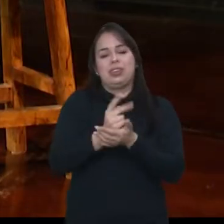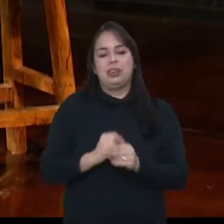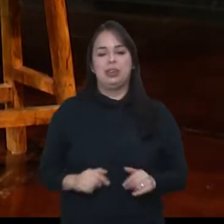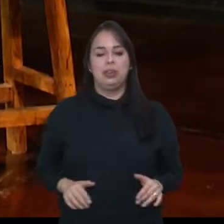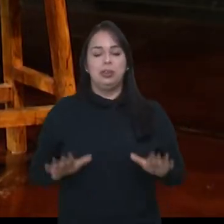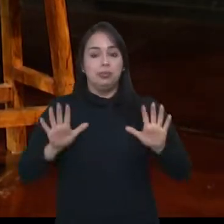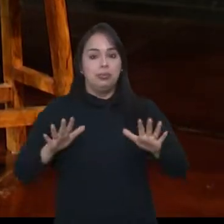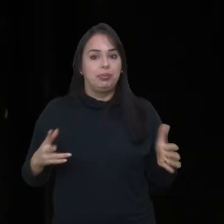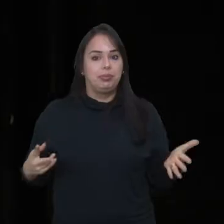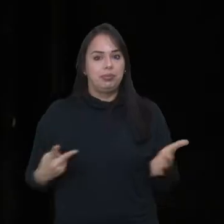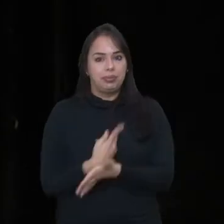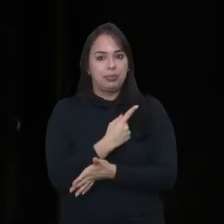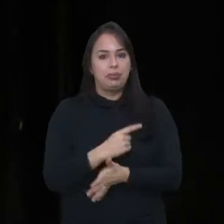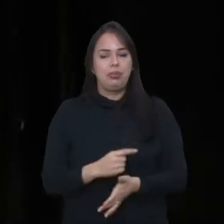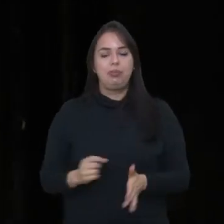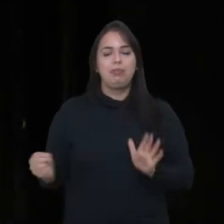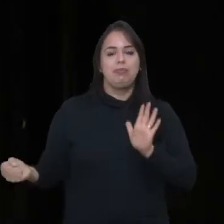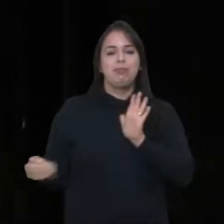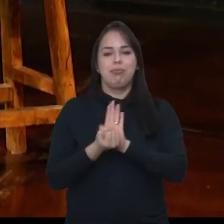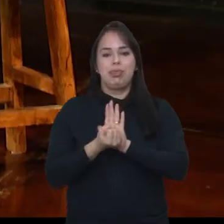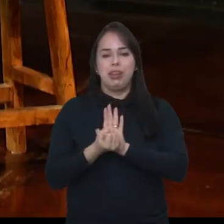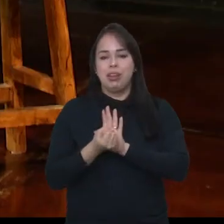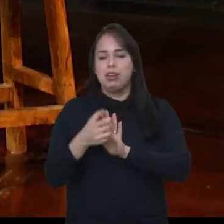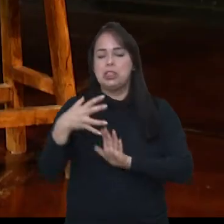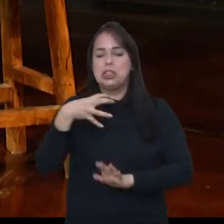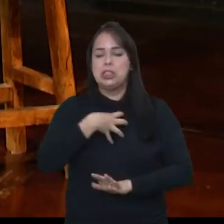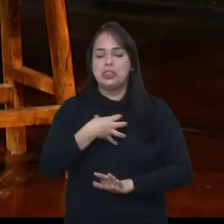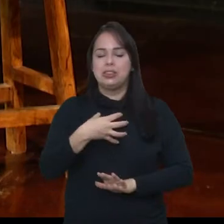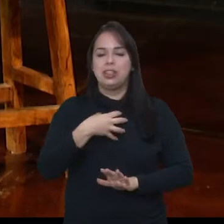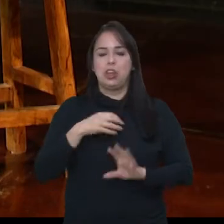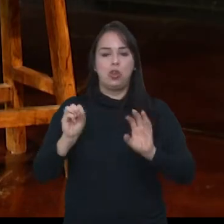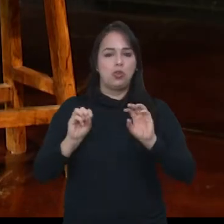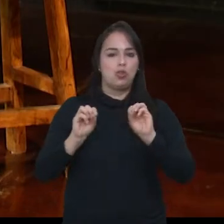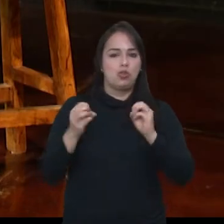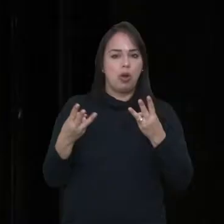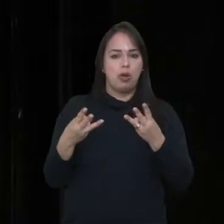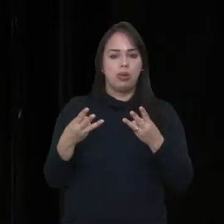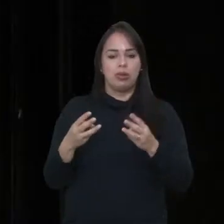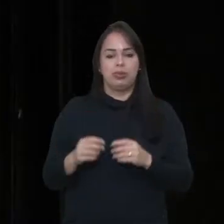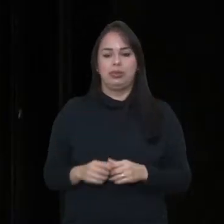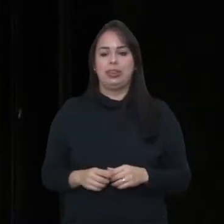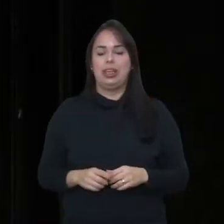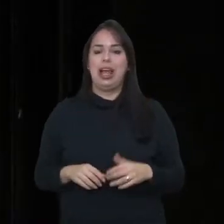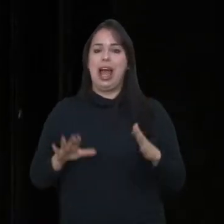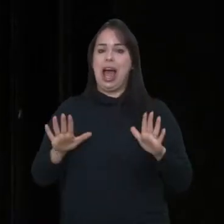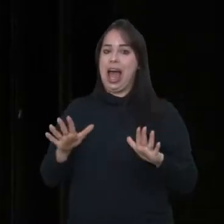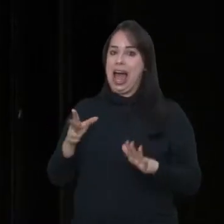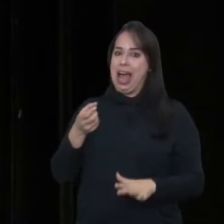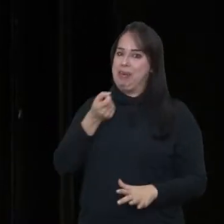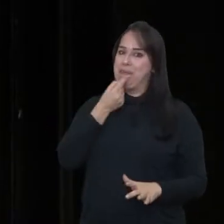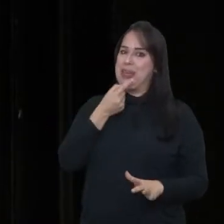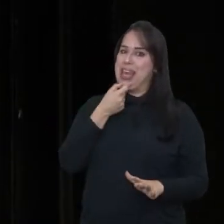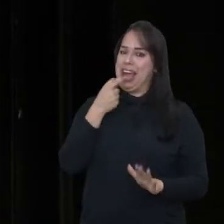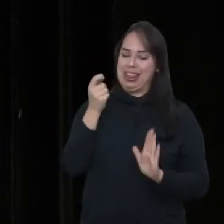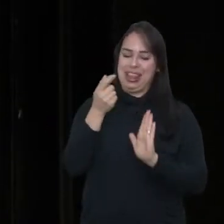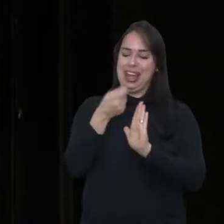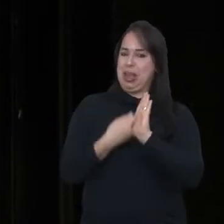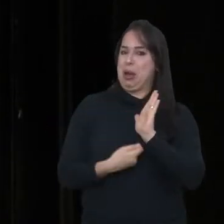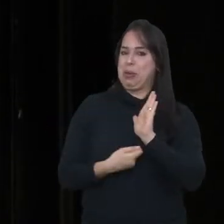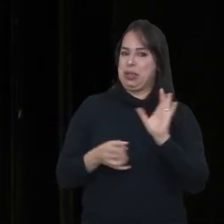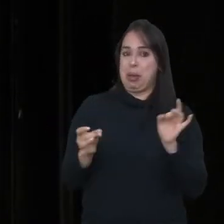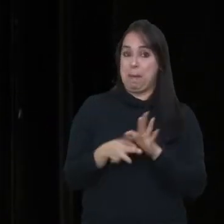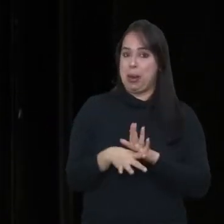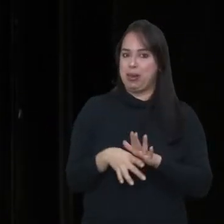Teve algum momento que te marcou em algum show que você conta? A piada, ela é um texto pronto, né,